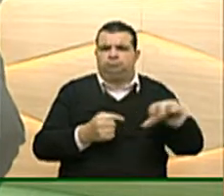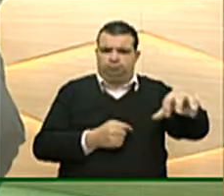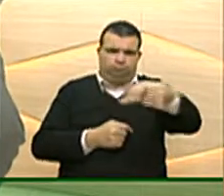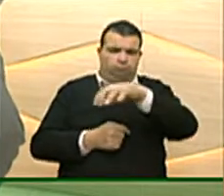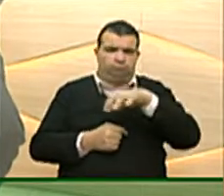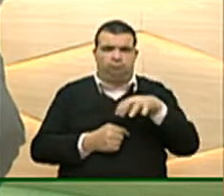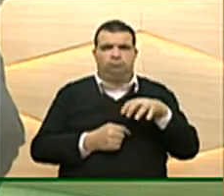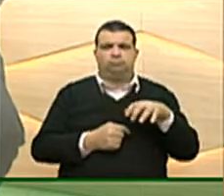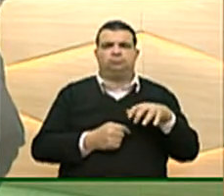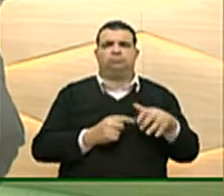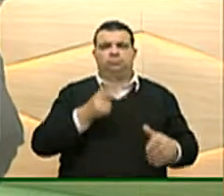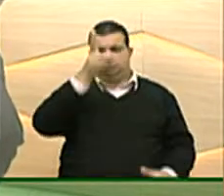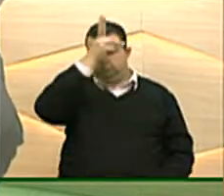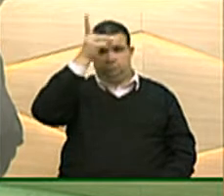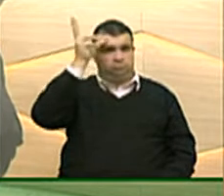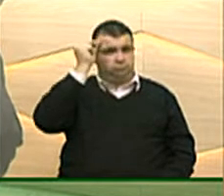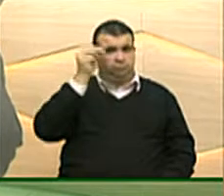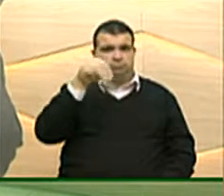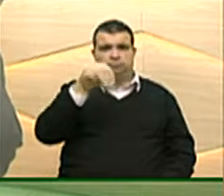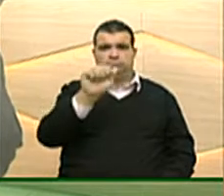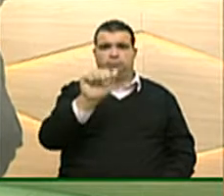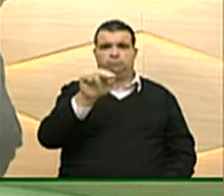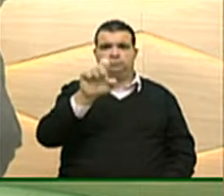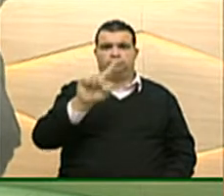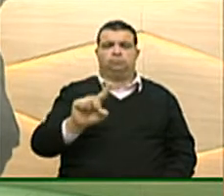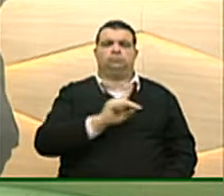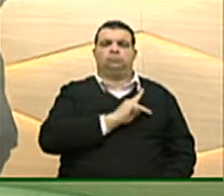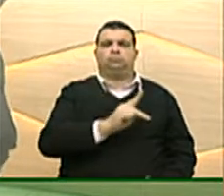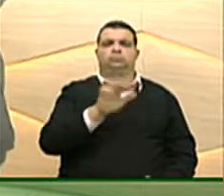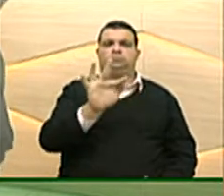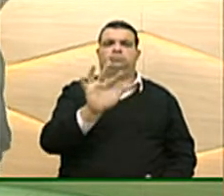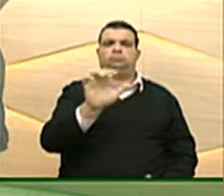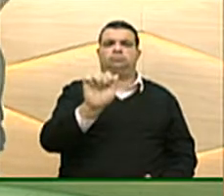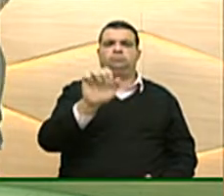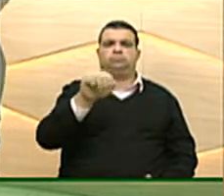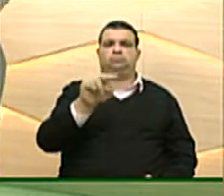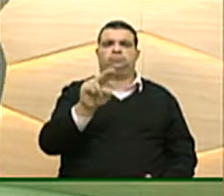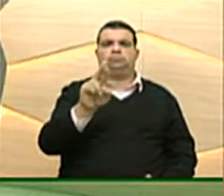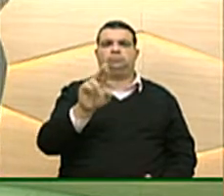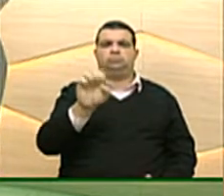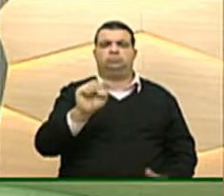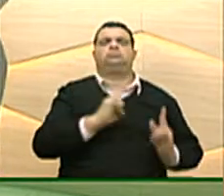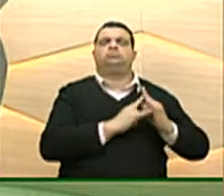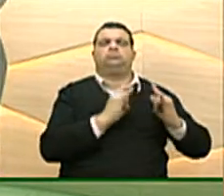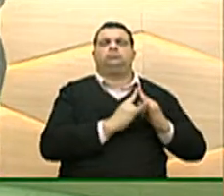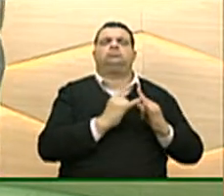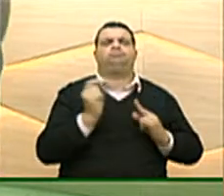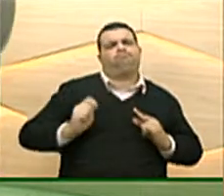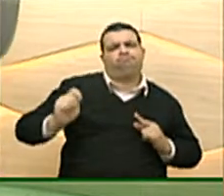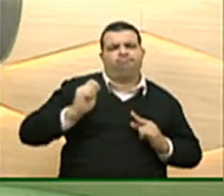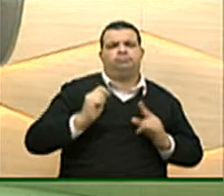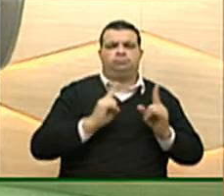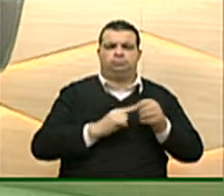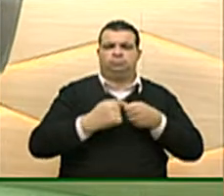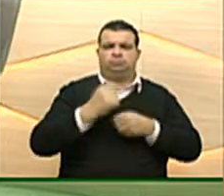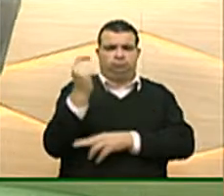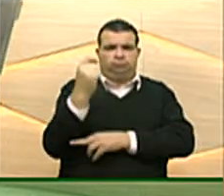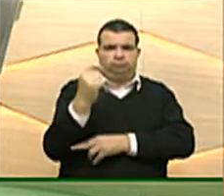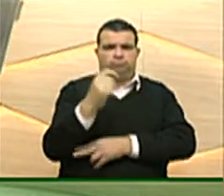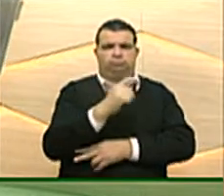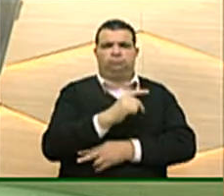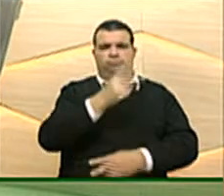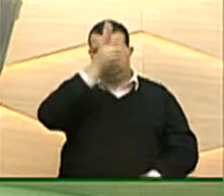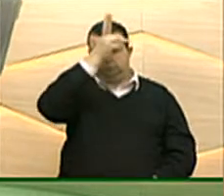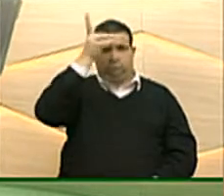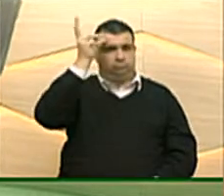do prefeito Maneco Hassel, que é presidente da FAMURS, a Federação das Associações dos Municípios do Rio Grande do Sul, prefeito Maneco.